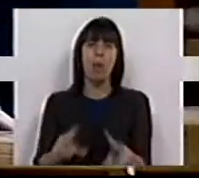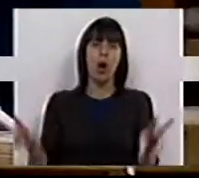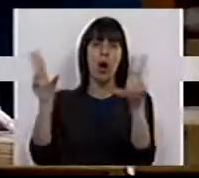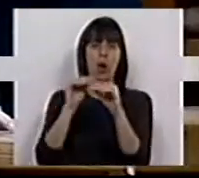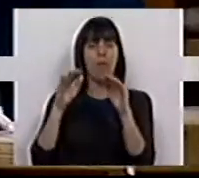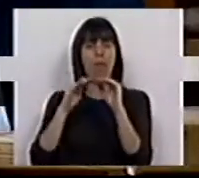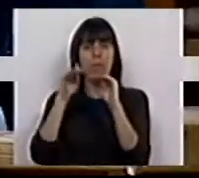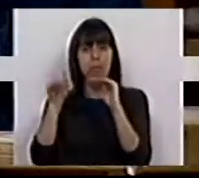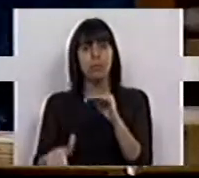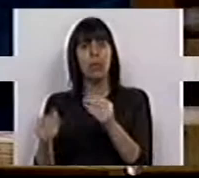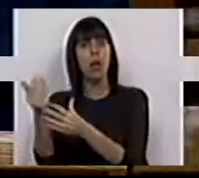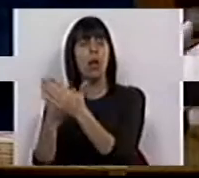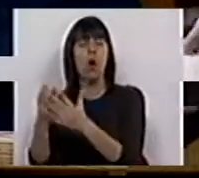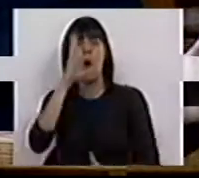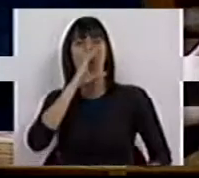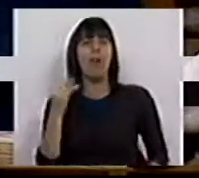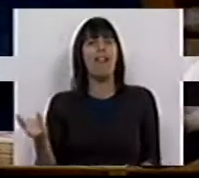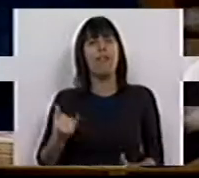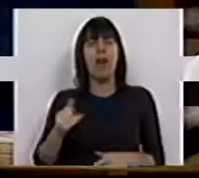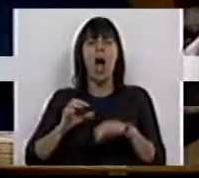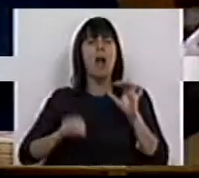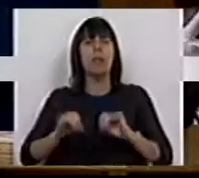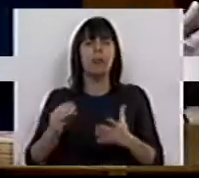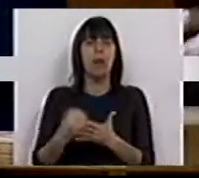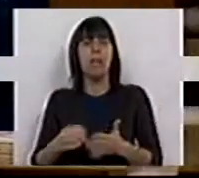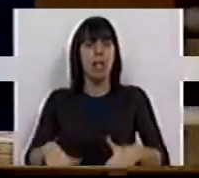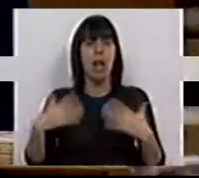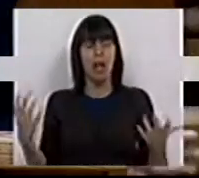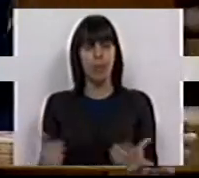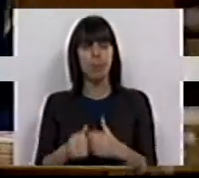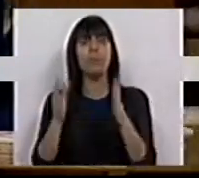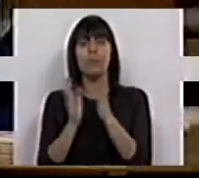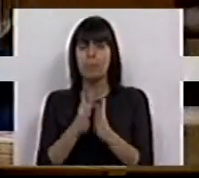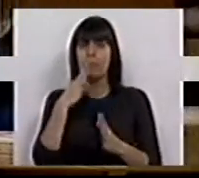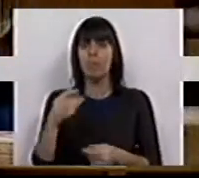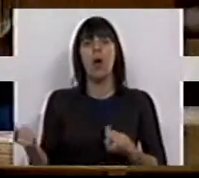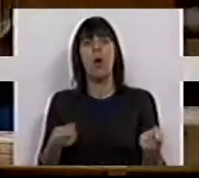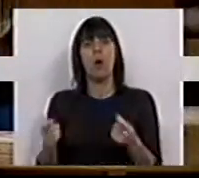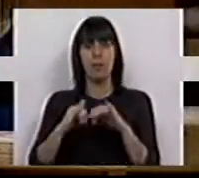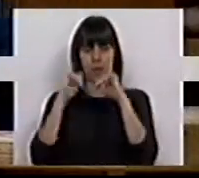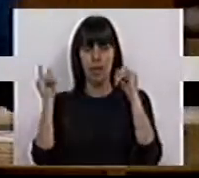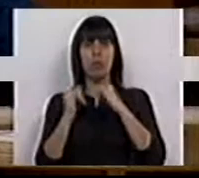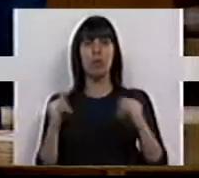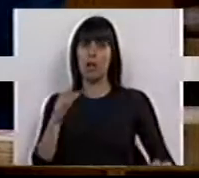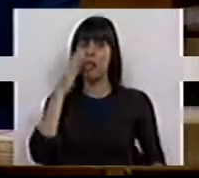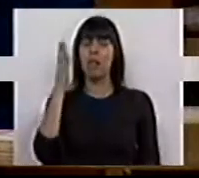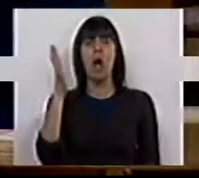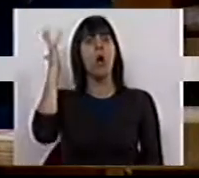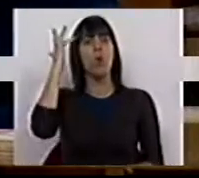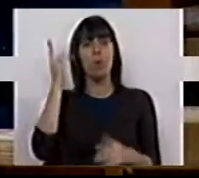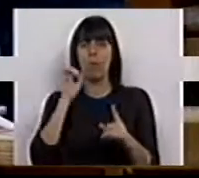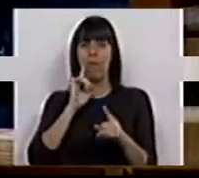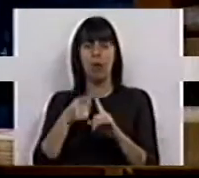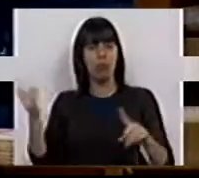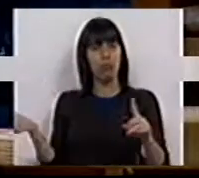estagnação económica e o Governo finge que não se passa nada. Todas as organizações internacionais dizem que os números não